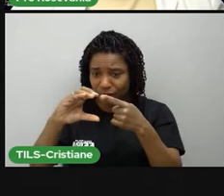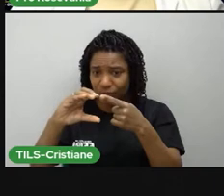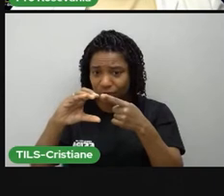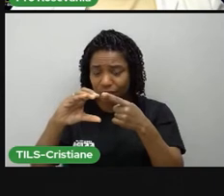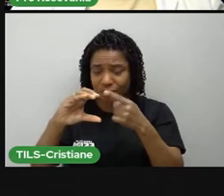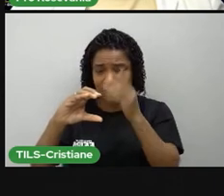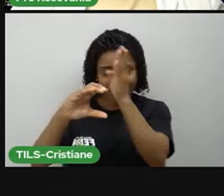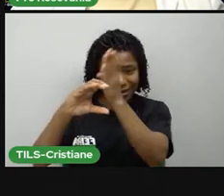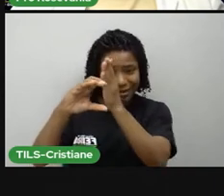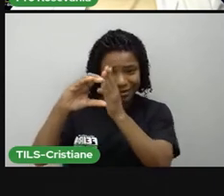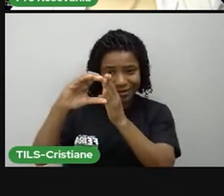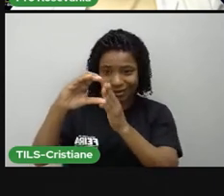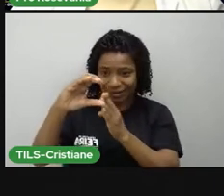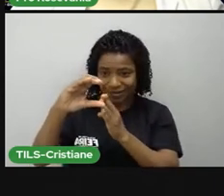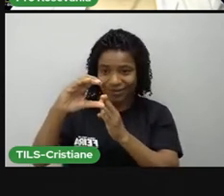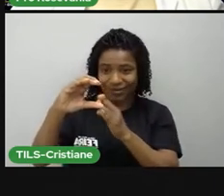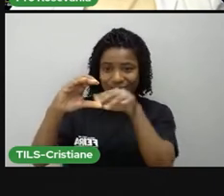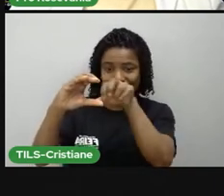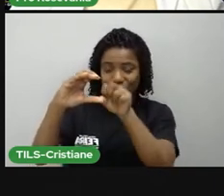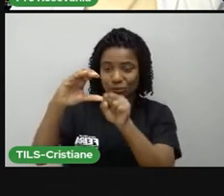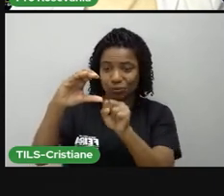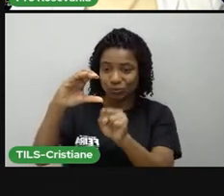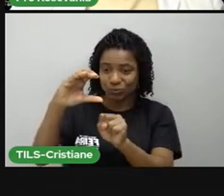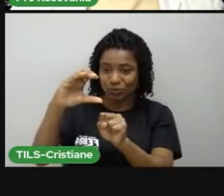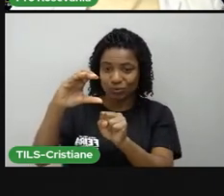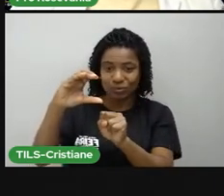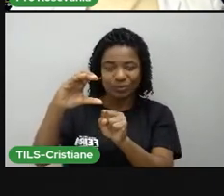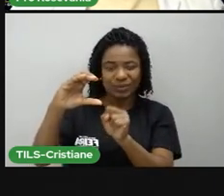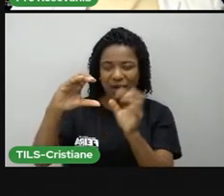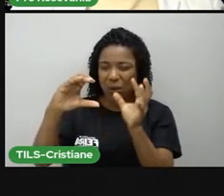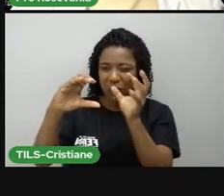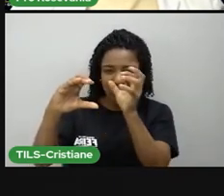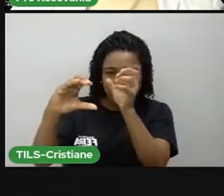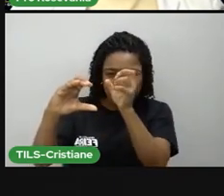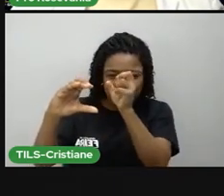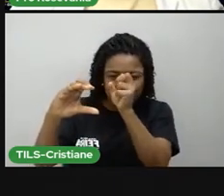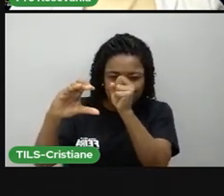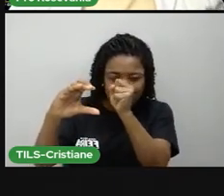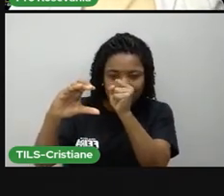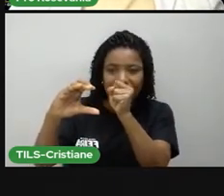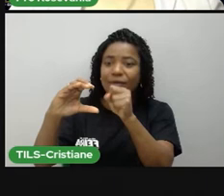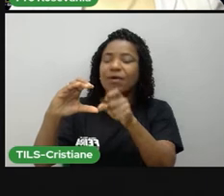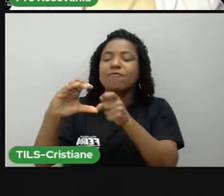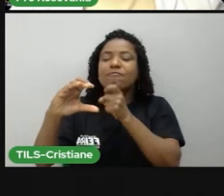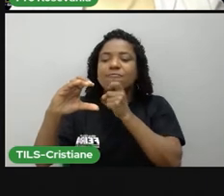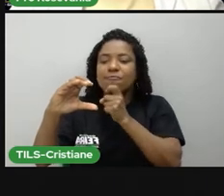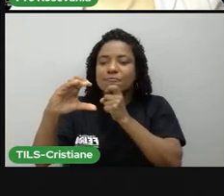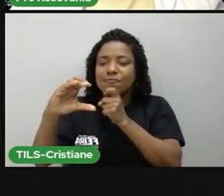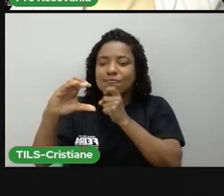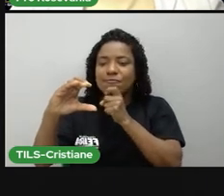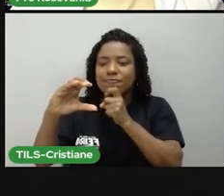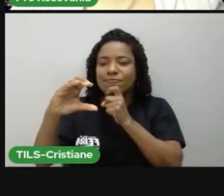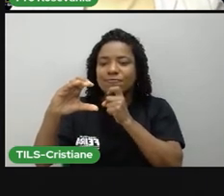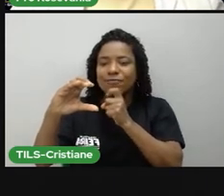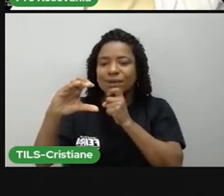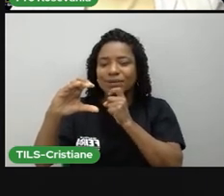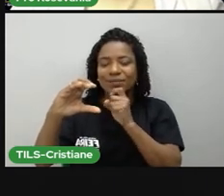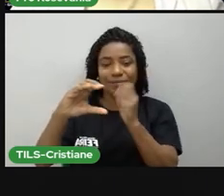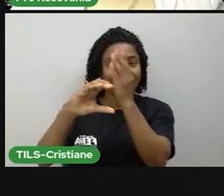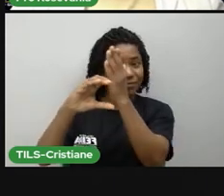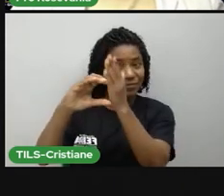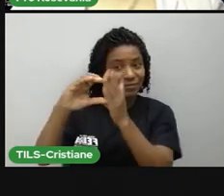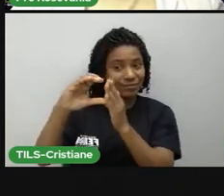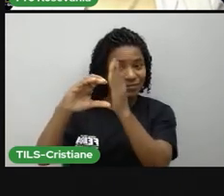não está sendo iluminado. Ele está todo escuro. Então eu tenho aqui um Sol e Estício de inverno. O que significa isso? Que aqui,